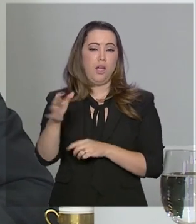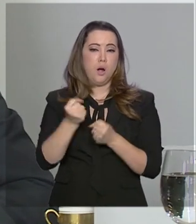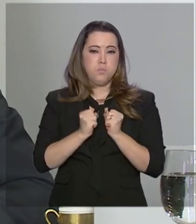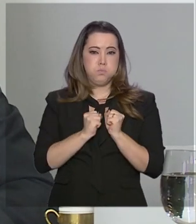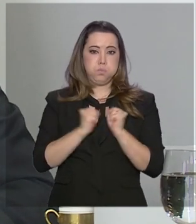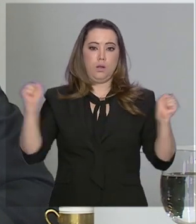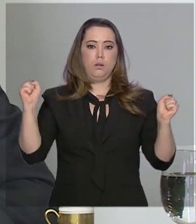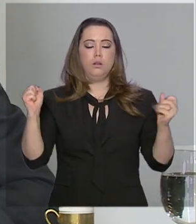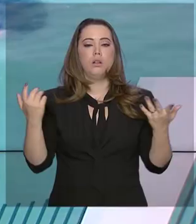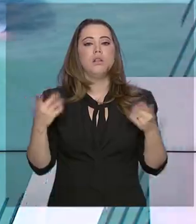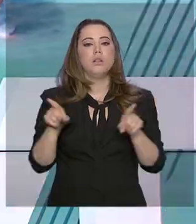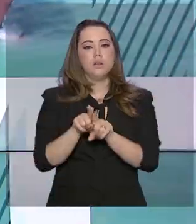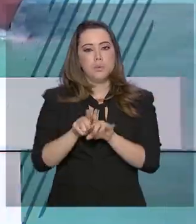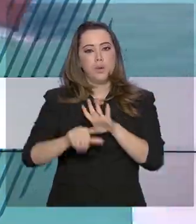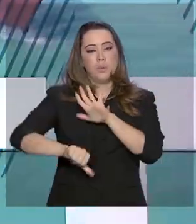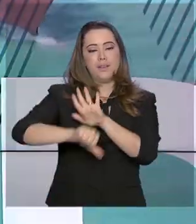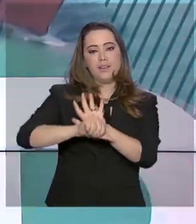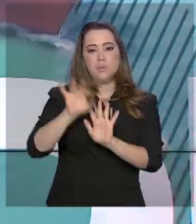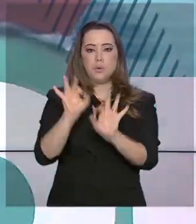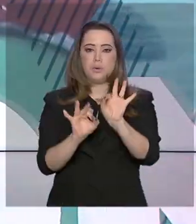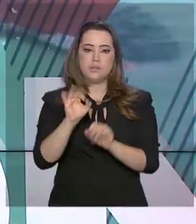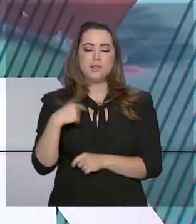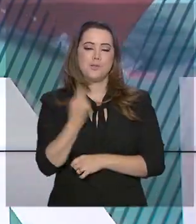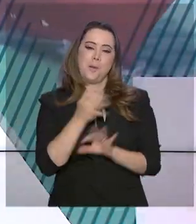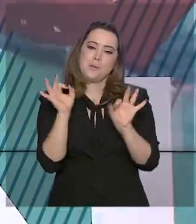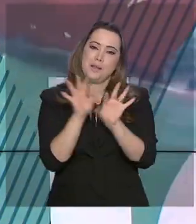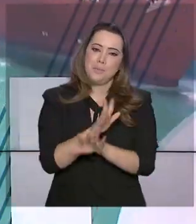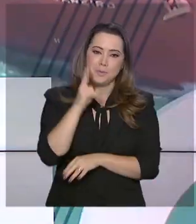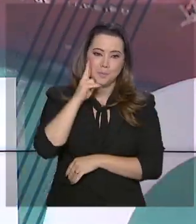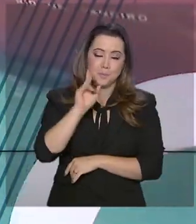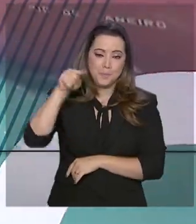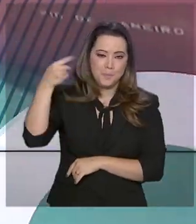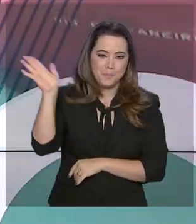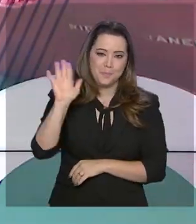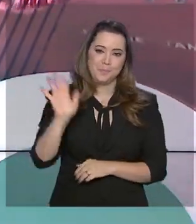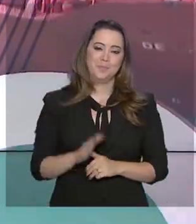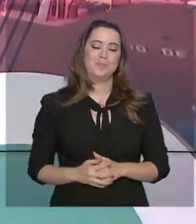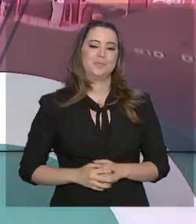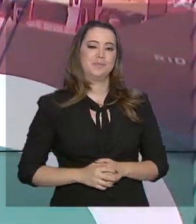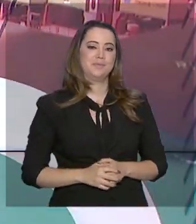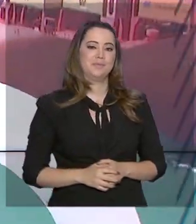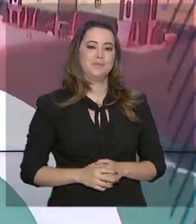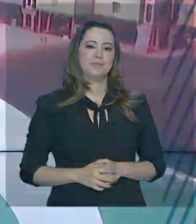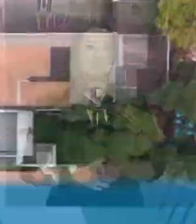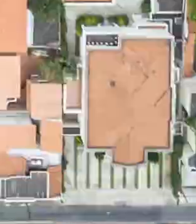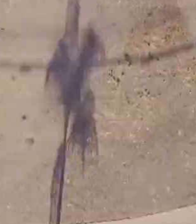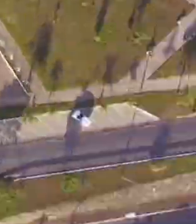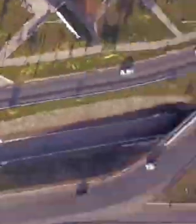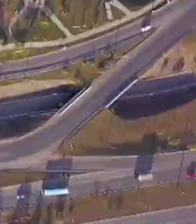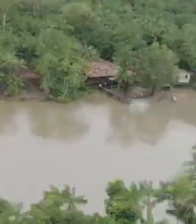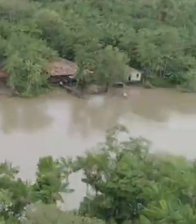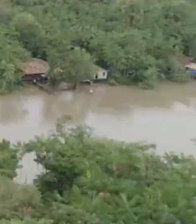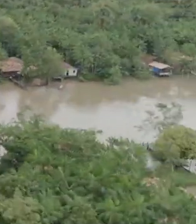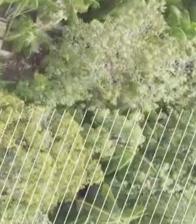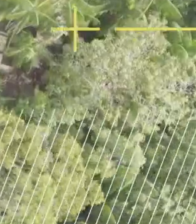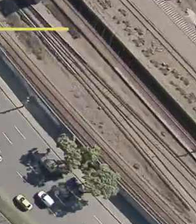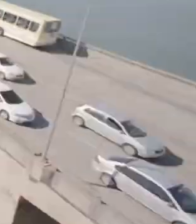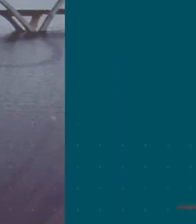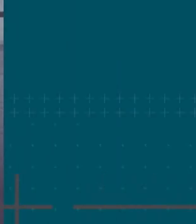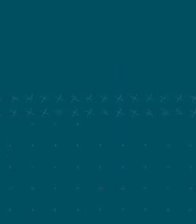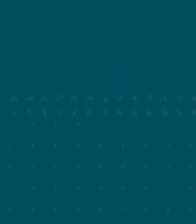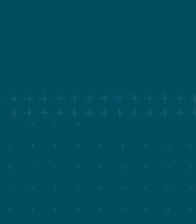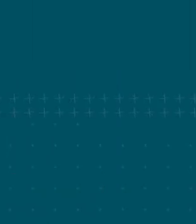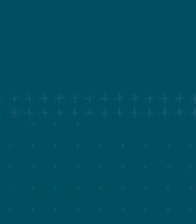crime organizado. E o governo agora termina aqui. Até a próxima edição. Tchau. Tchau. Tchau.